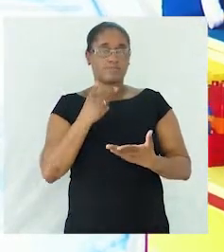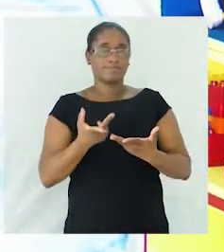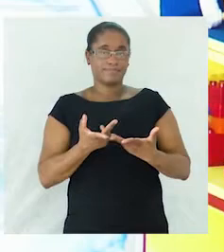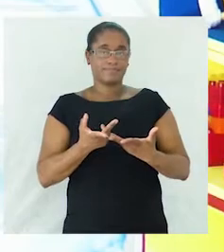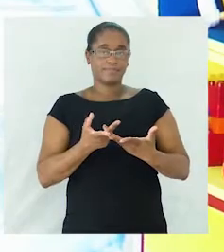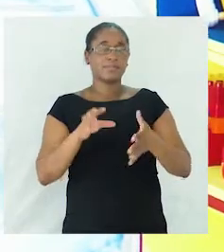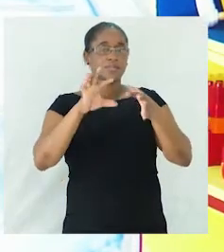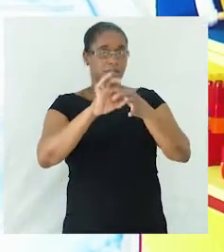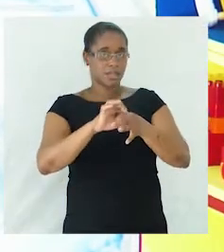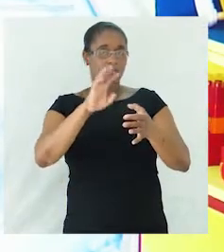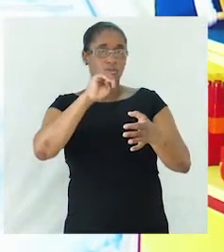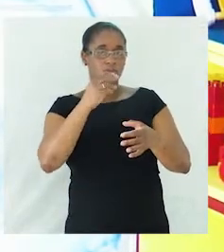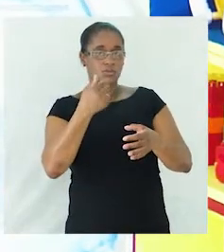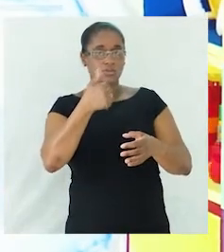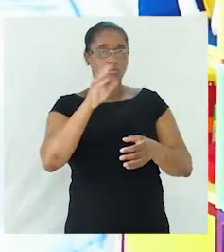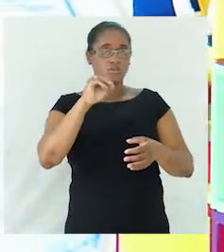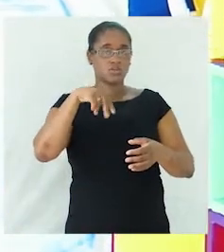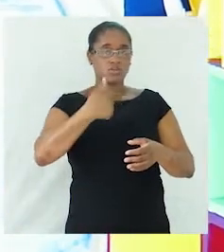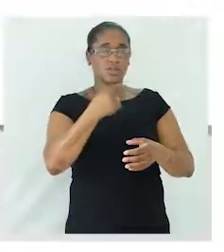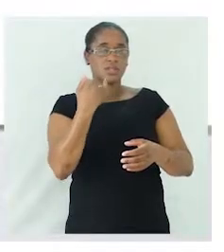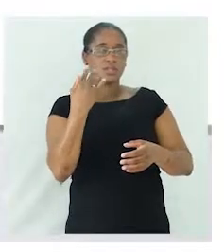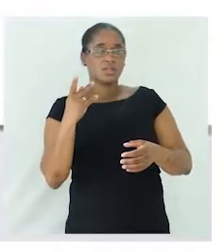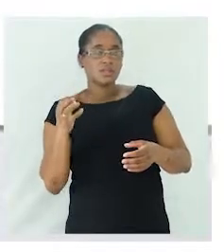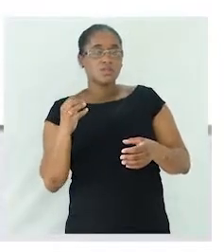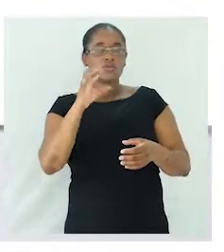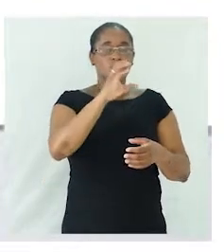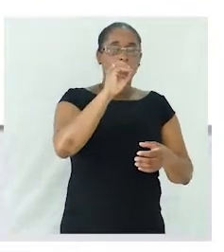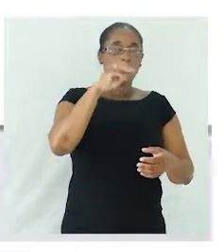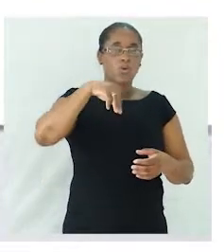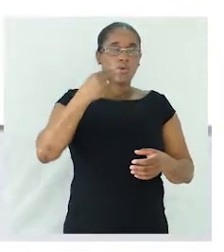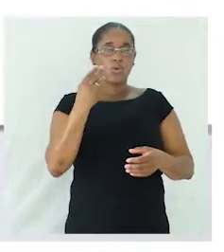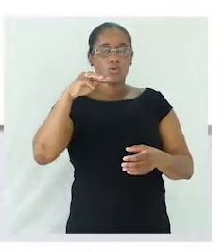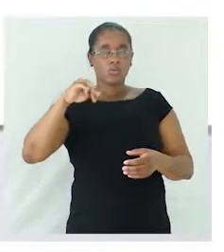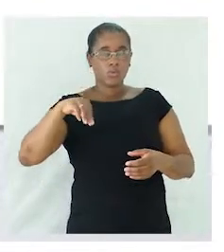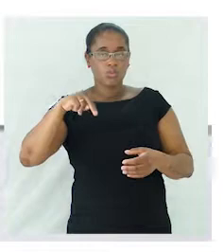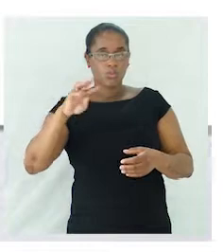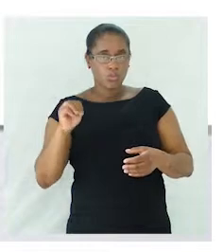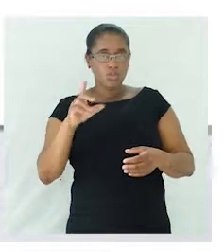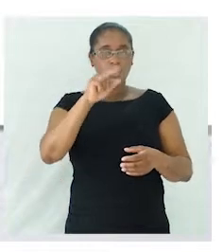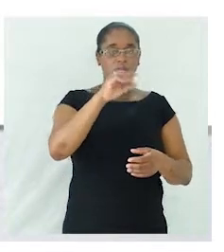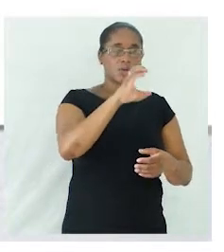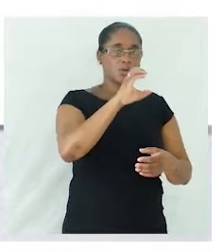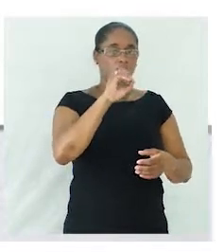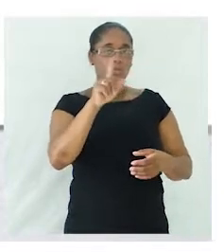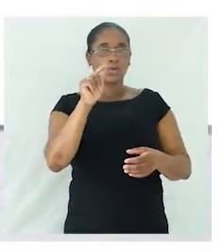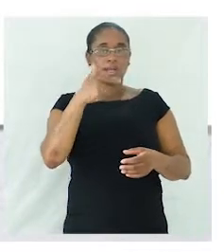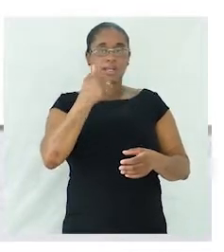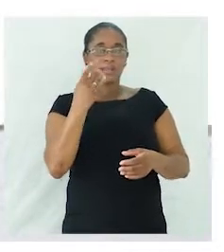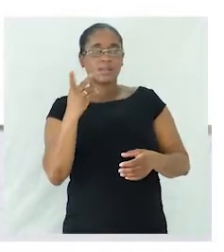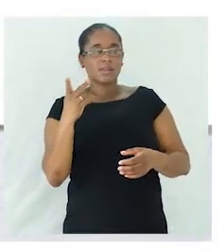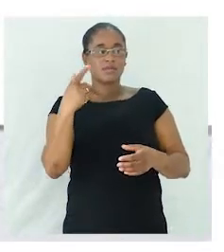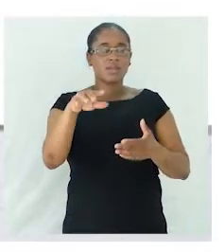relacionado com os substantivos comuns coletivos. Então, temos aqui algumas imagens e temos aqui a